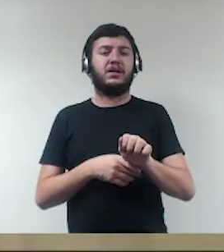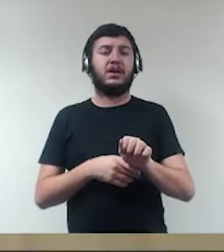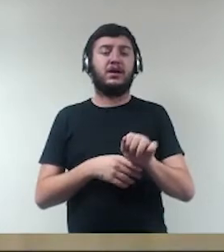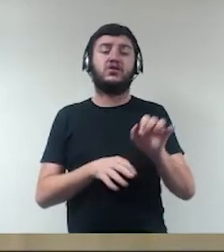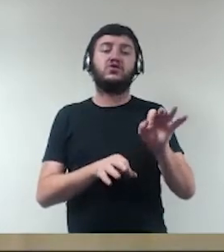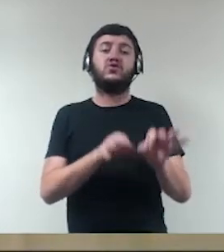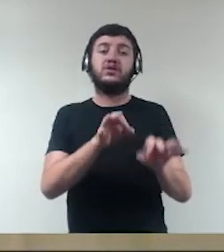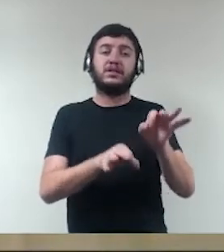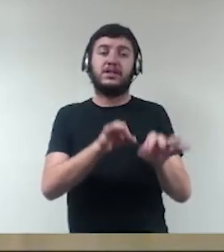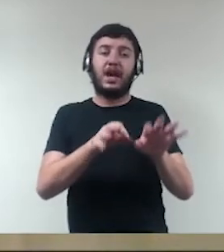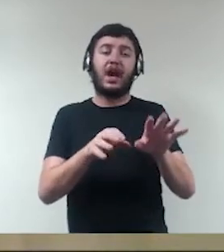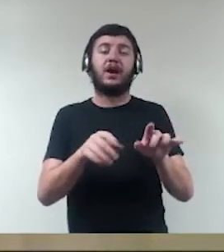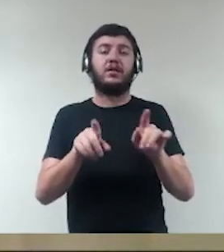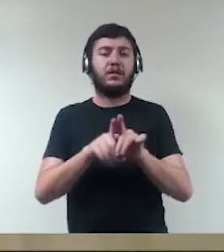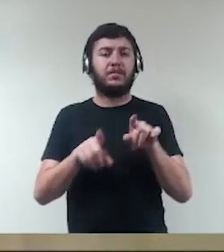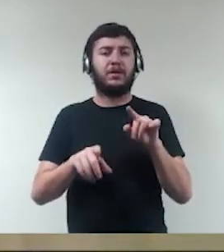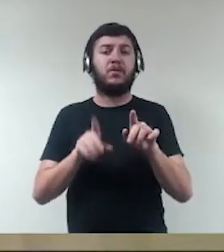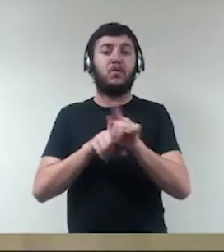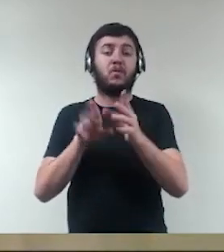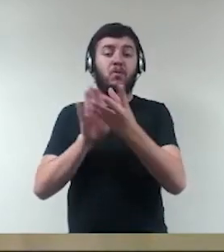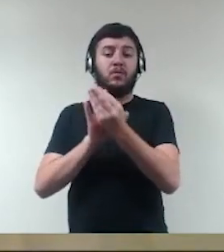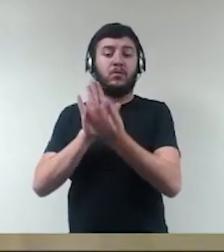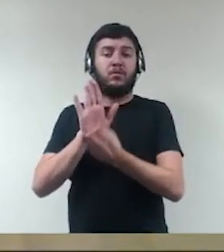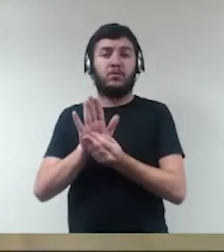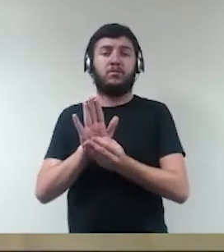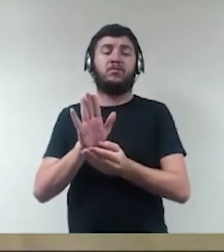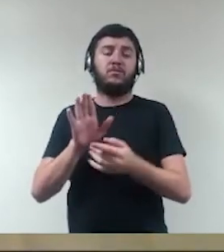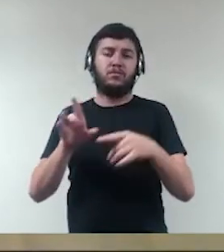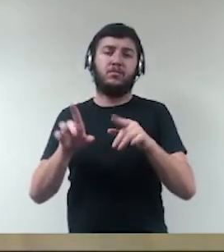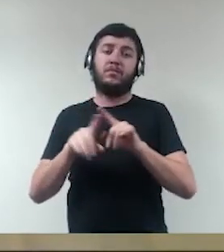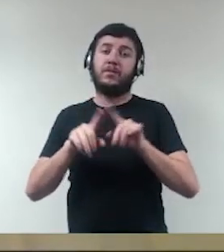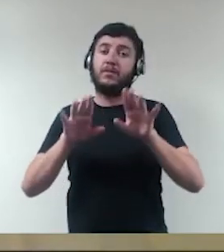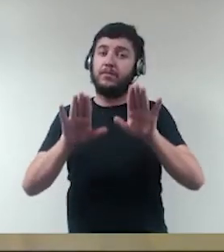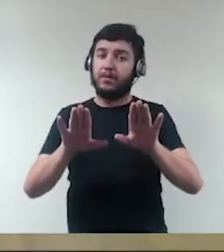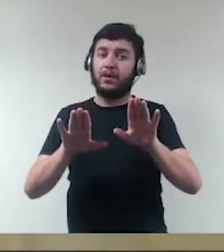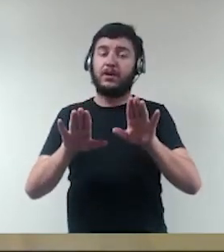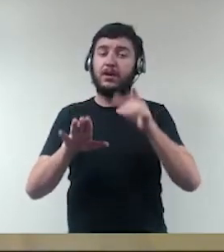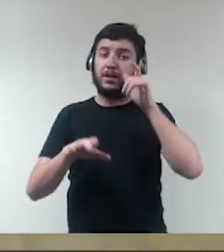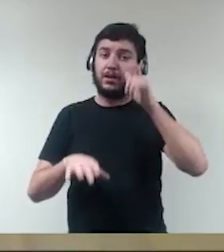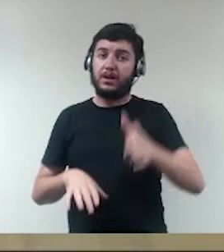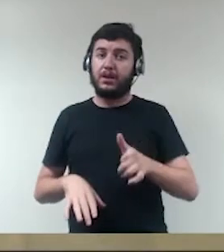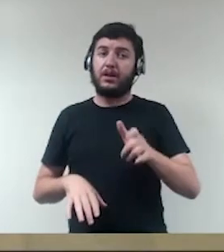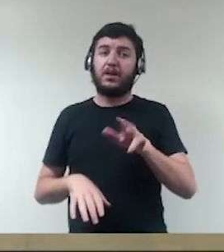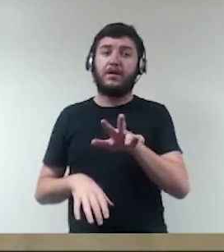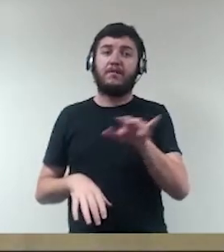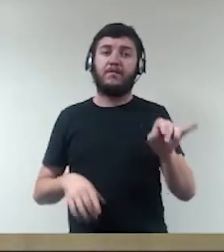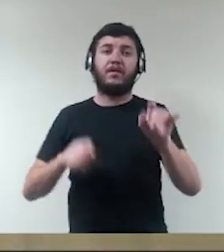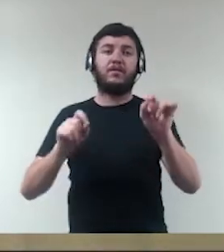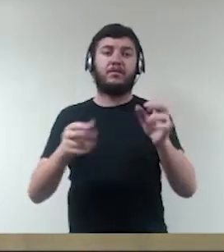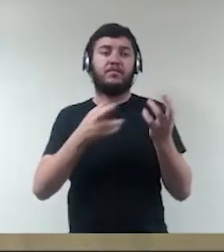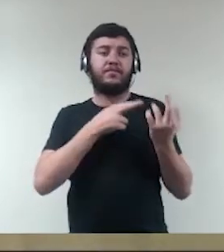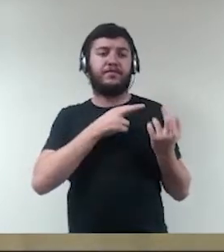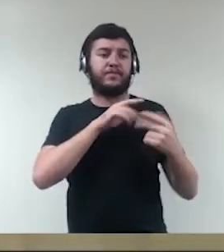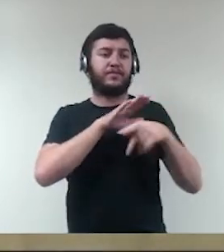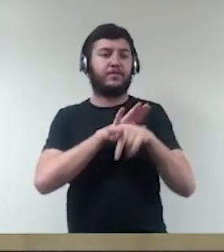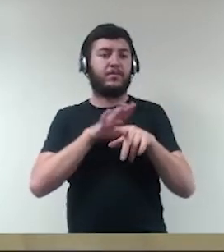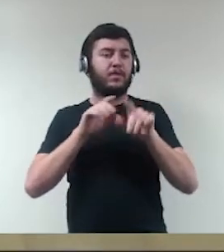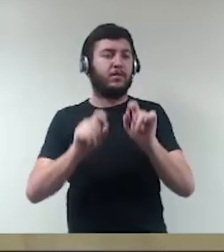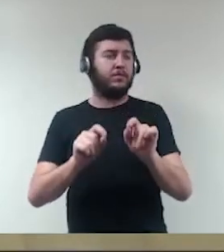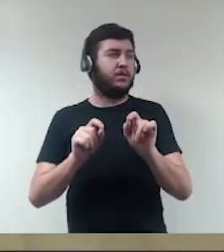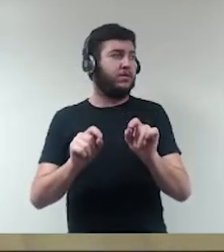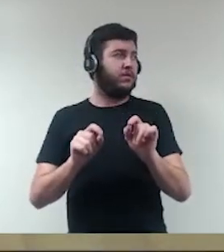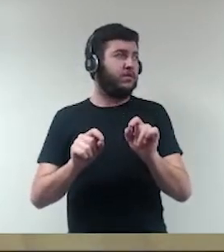Qual que o conteúdo normativo, exatamente, e isso é que vai nos interessar aqui, em relação à responsabilidade do agente público, né,